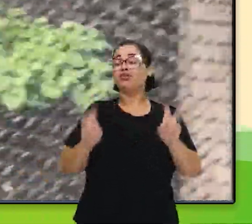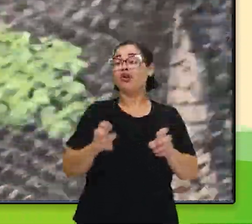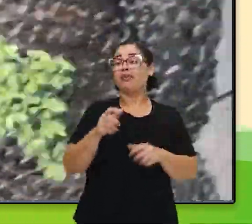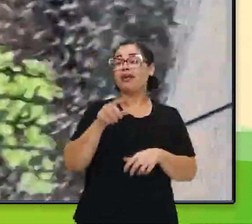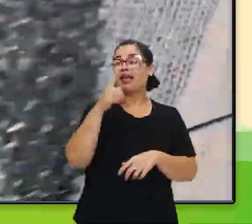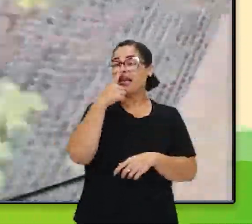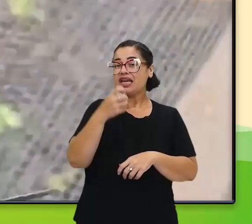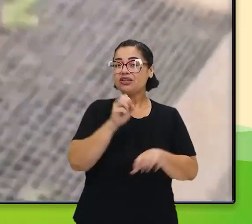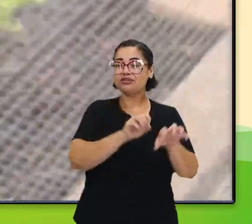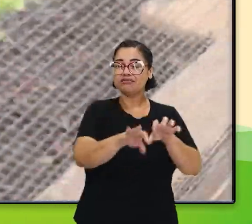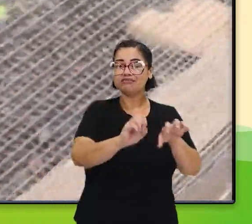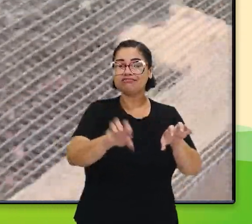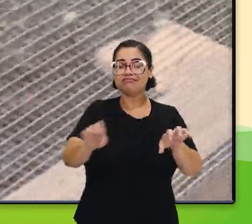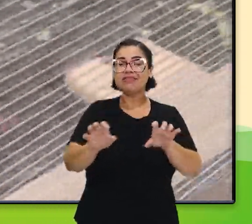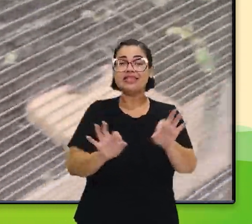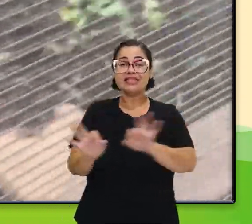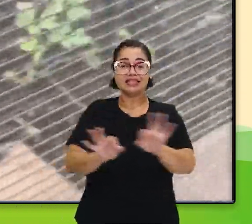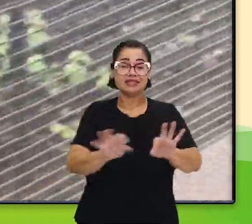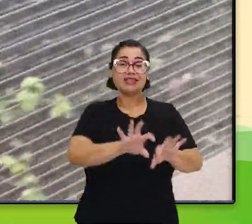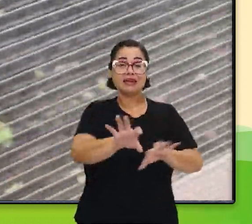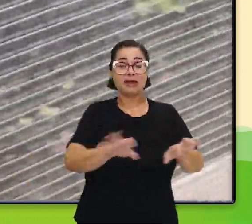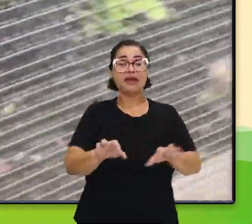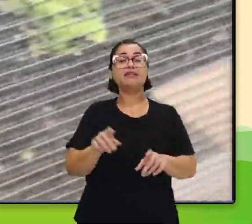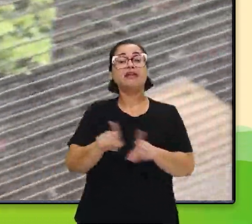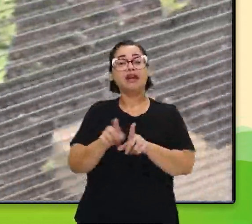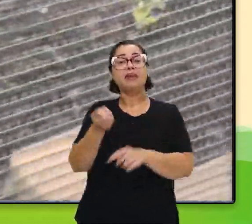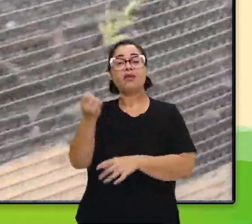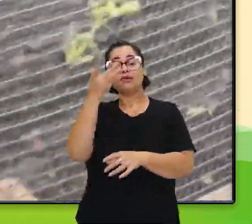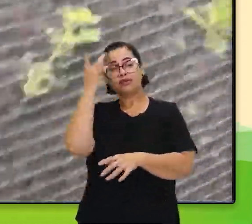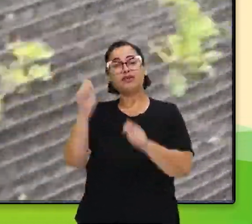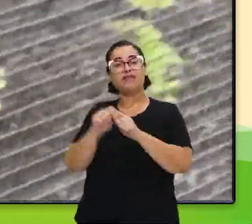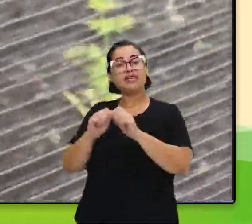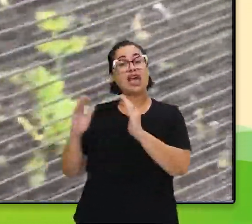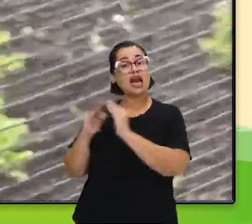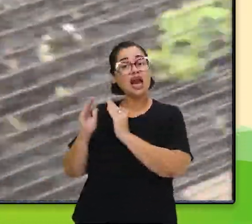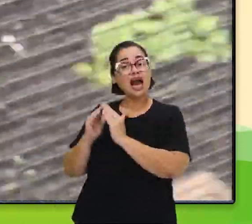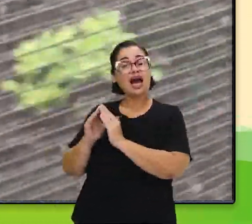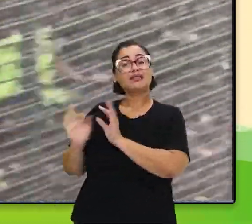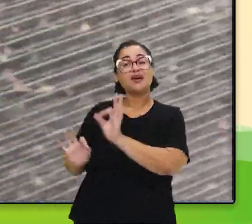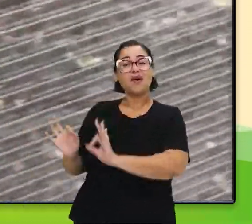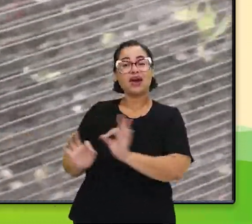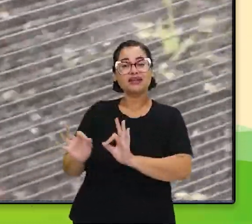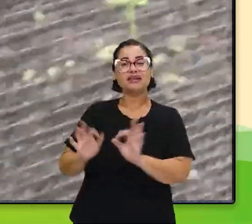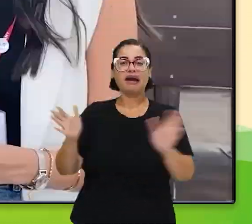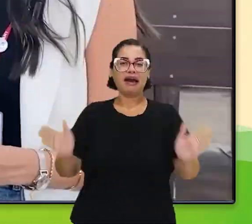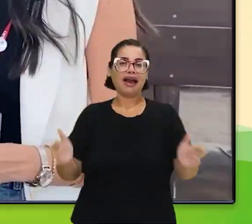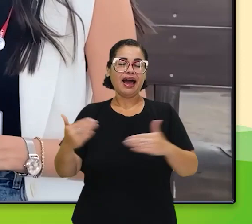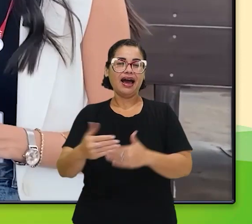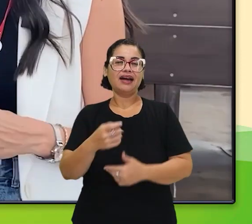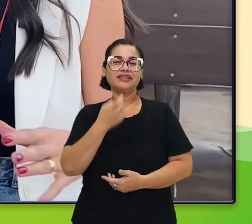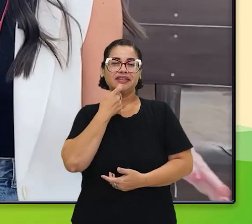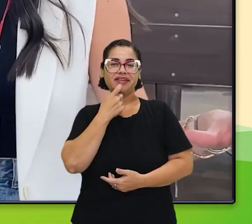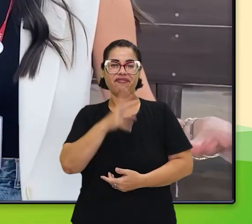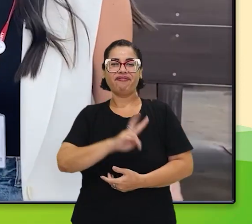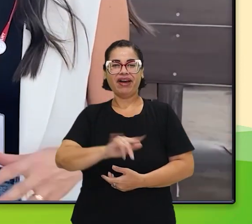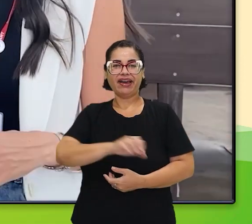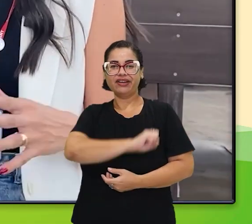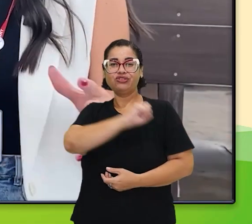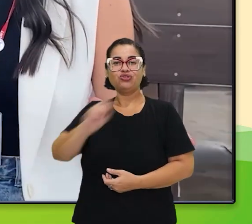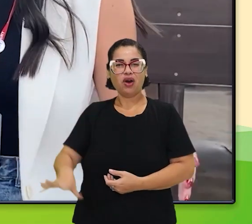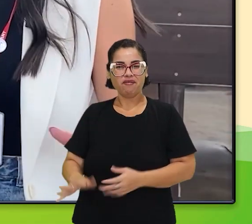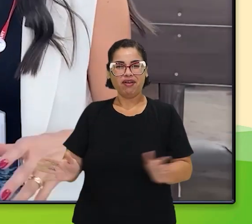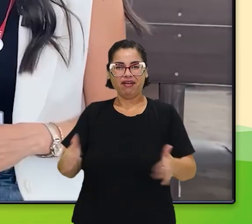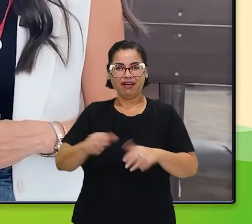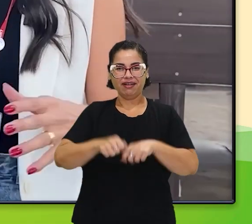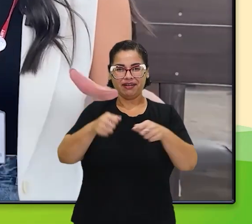vê um monte de pessoas falando sobre coleta seletiva e de pessoas que fazem a horta em casa. Então, elas aproveitam,